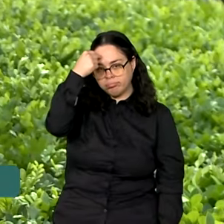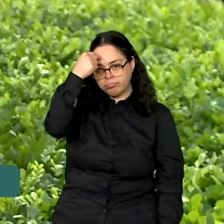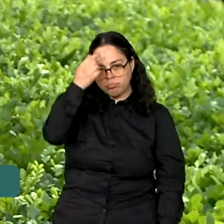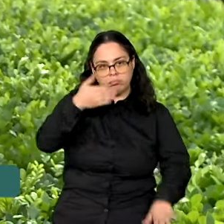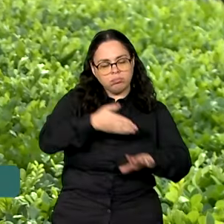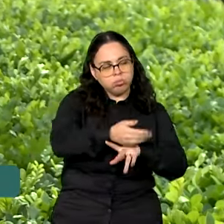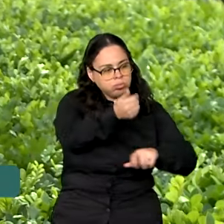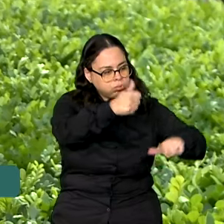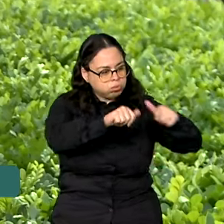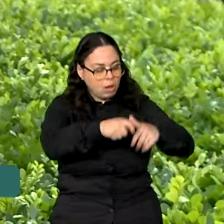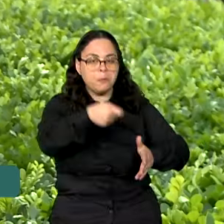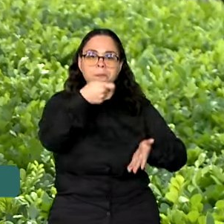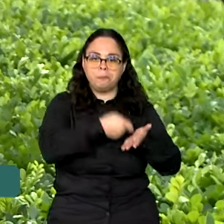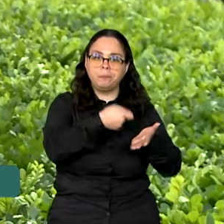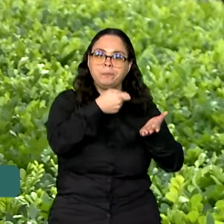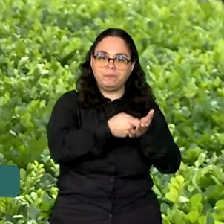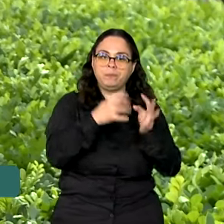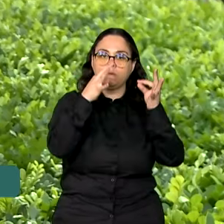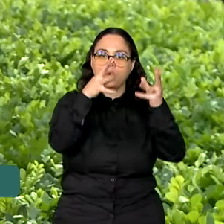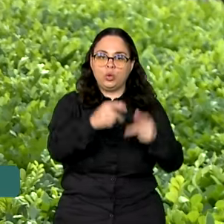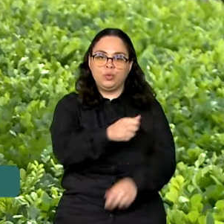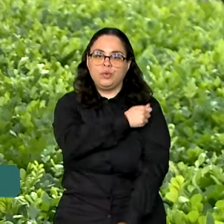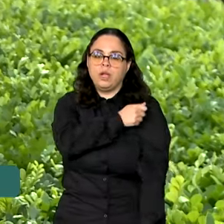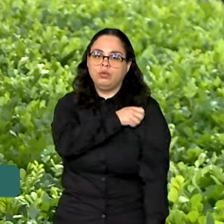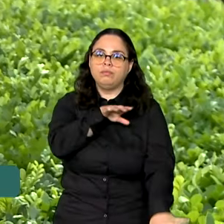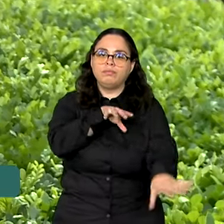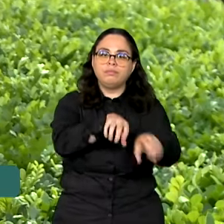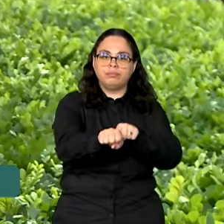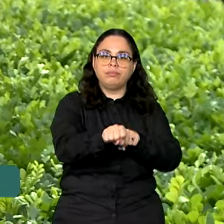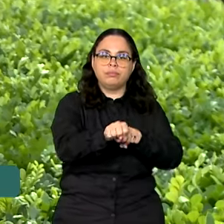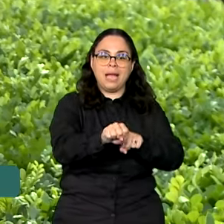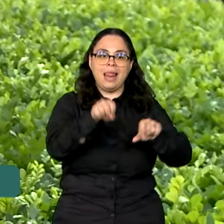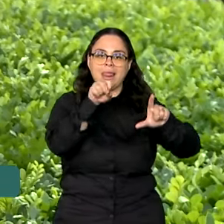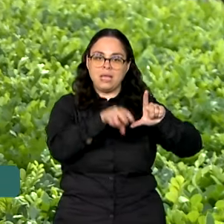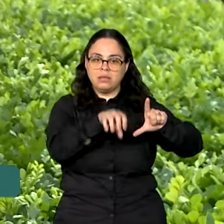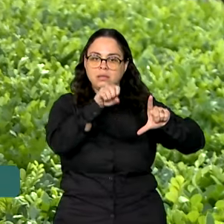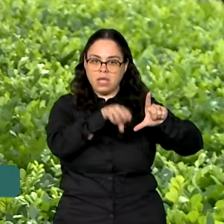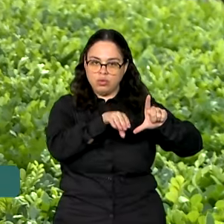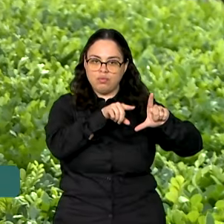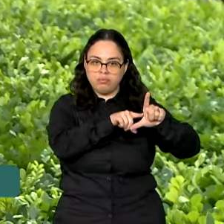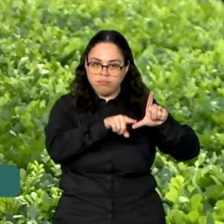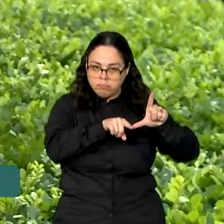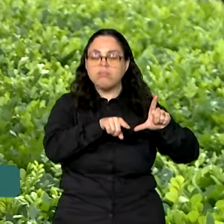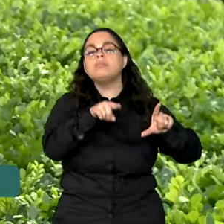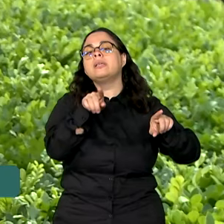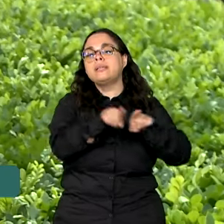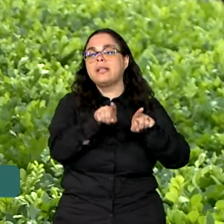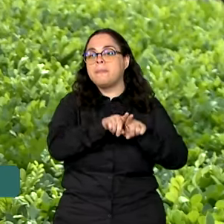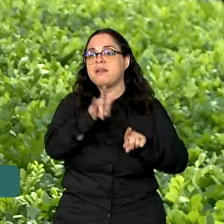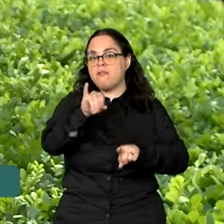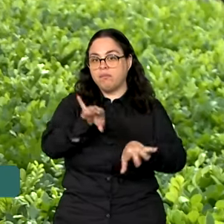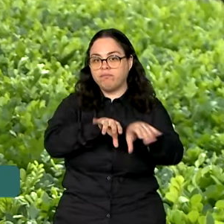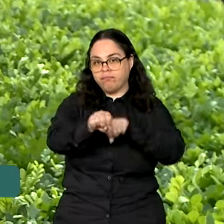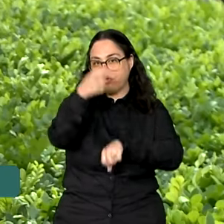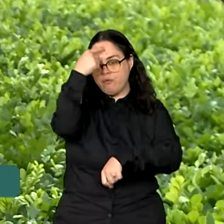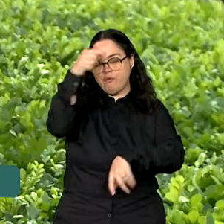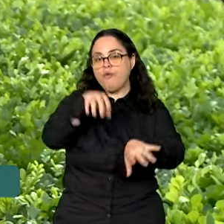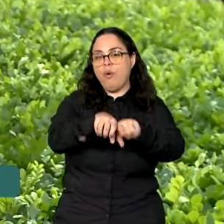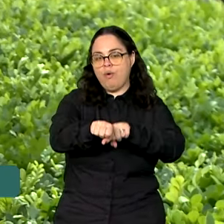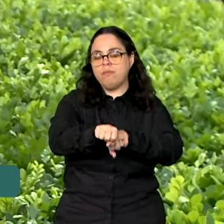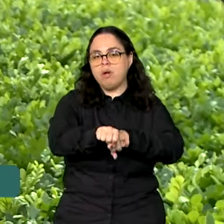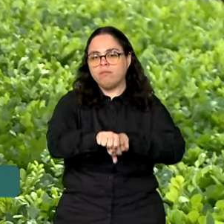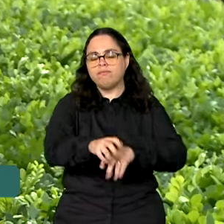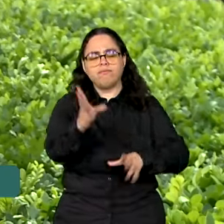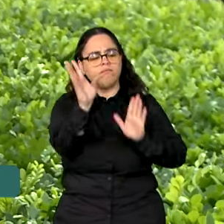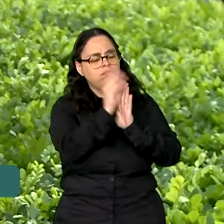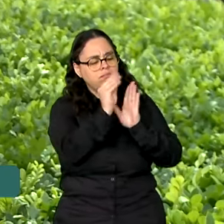Ele é obrigatório para todos aqueles que estão concluindo a licenciatura e pretendem concluir grau. Entre os